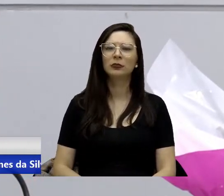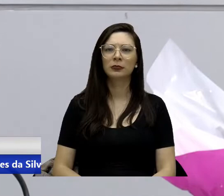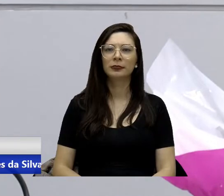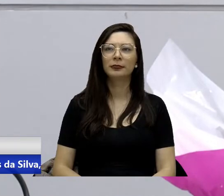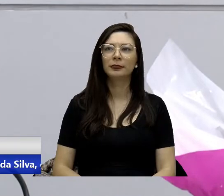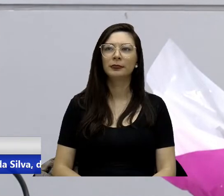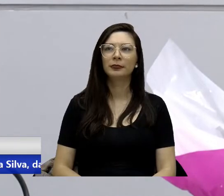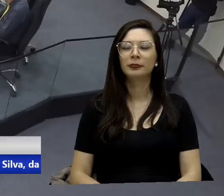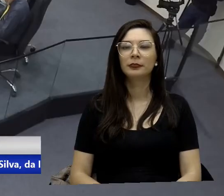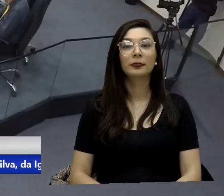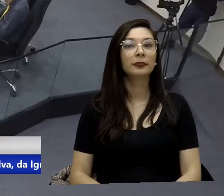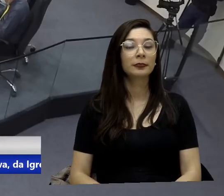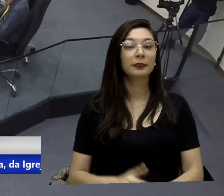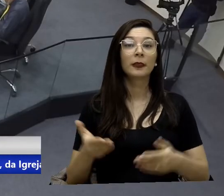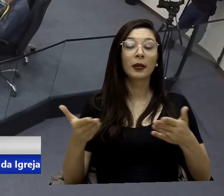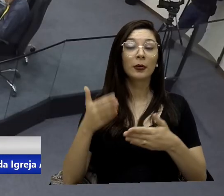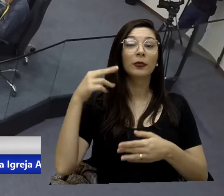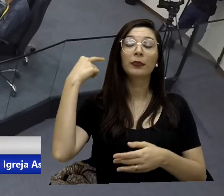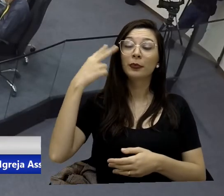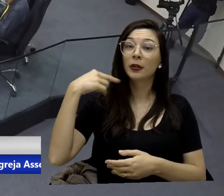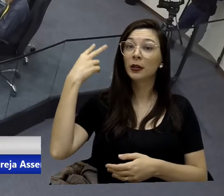Próximo vereador a fazer uso da tribuna, vereadora Mayara.